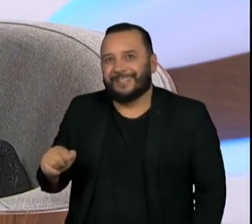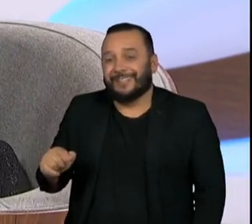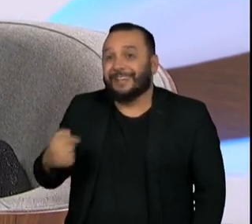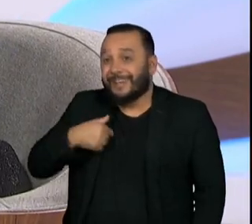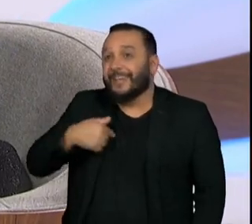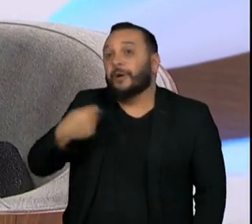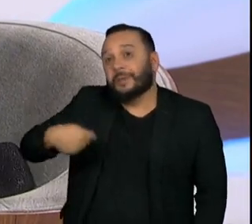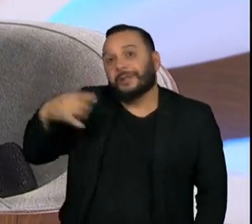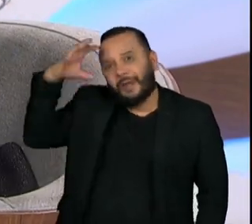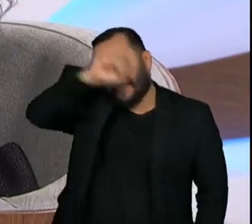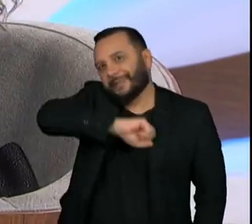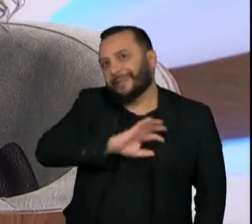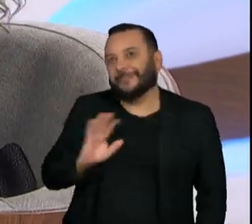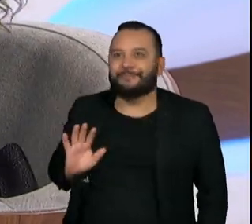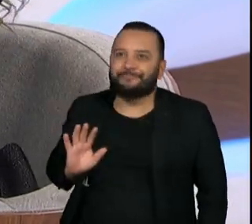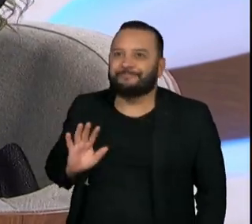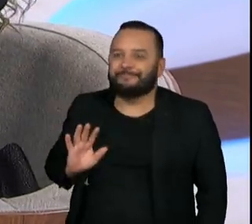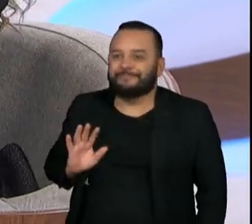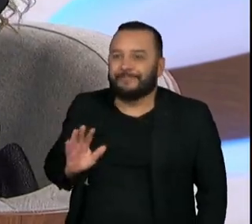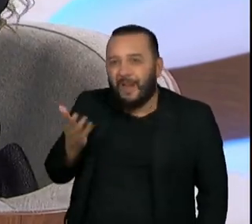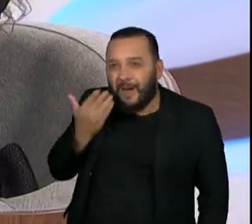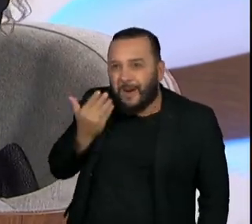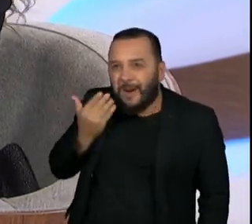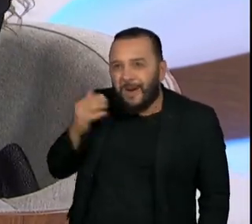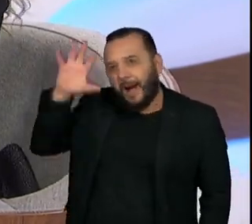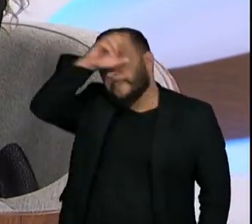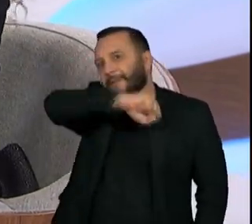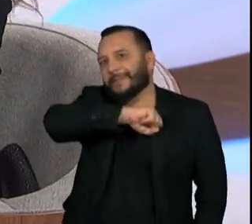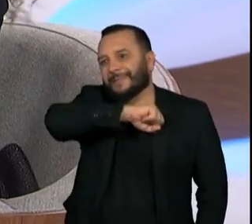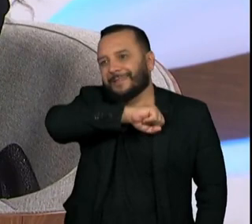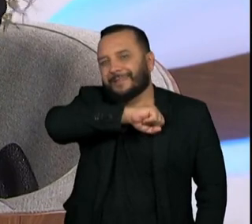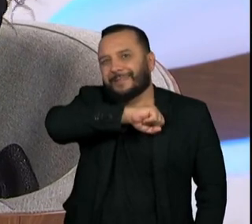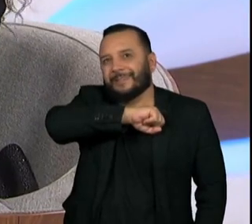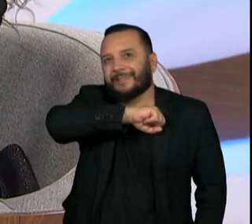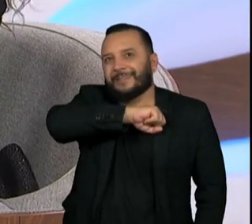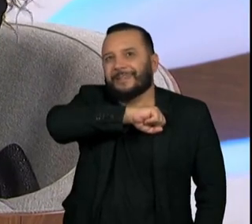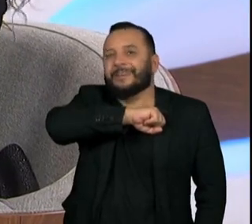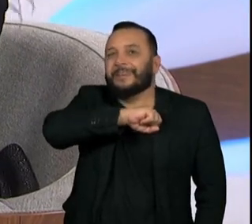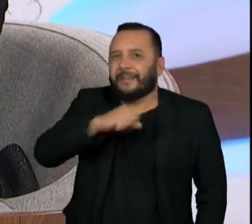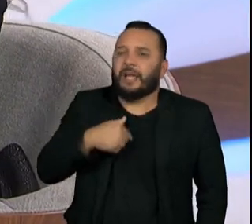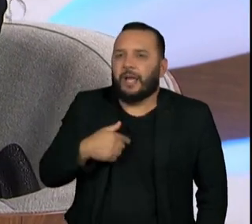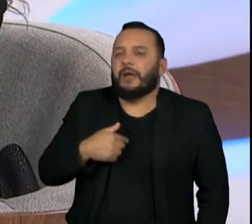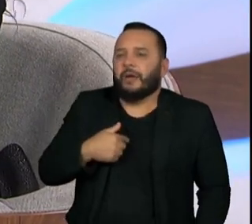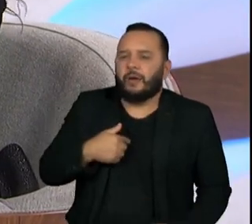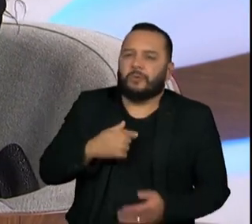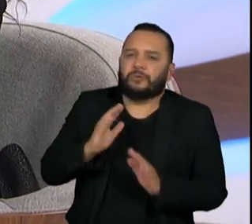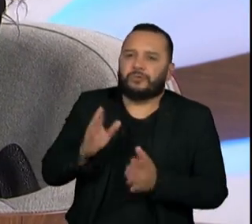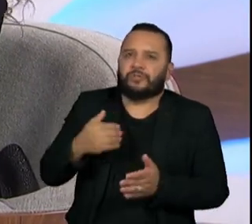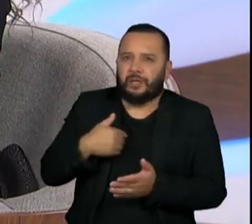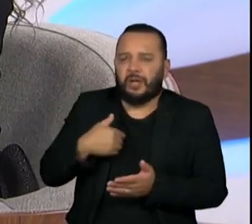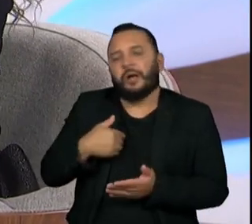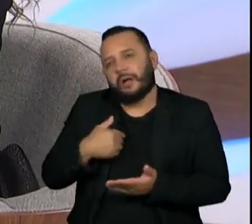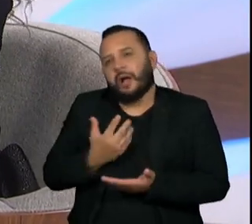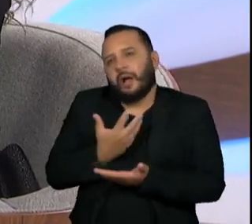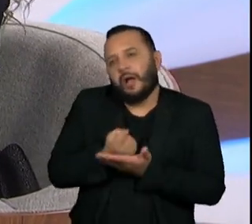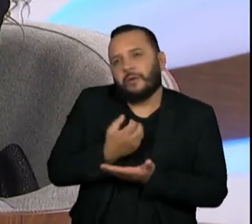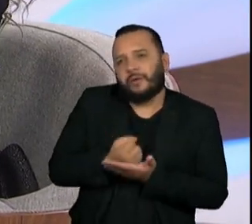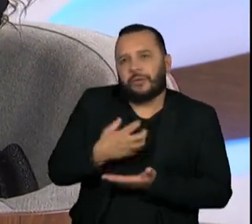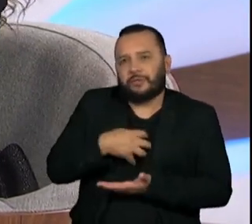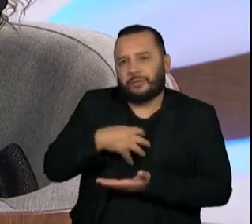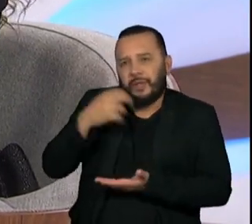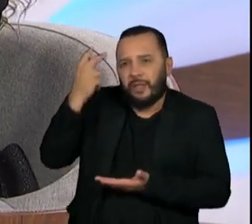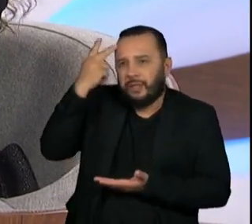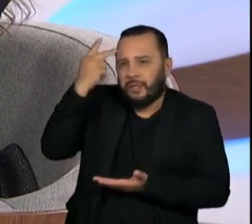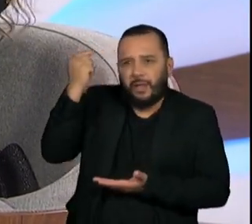que aprender aquilo, e aí, a princípio eu gravei como era o natural, o Mais Belo dos Belos. Ramiro ficou tentando, gente